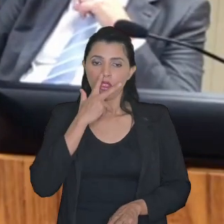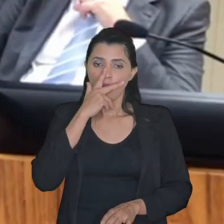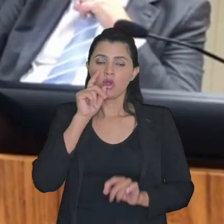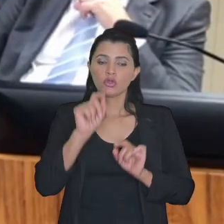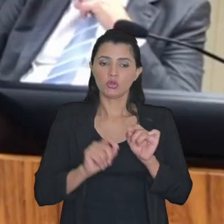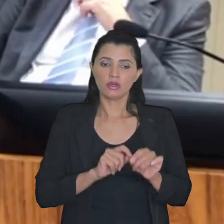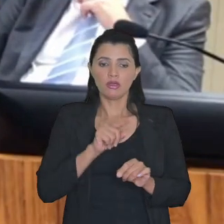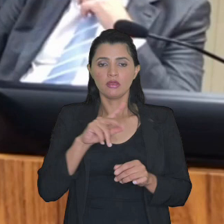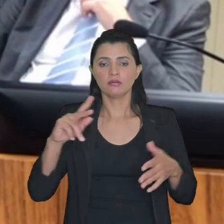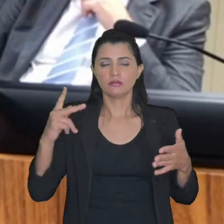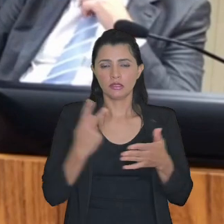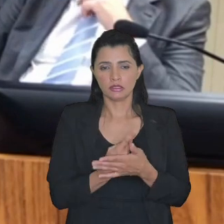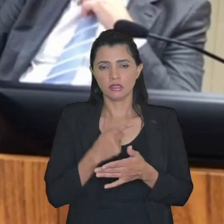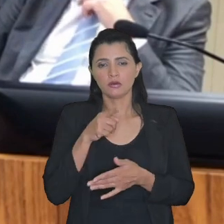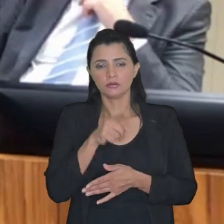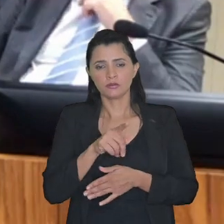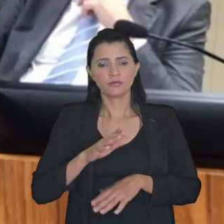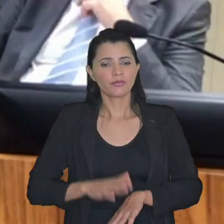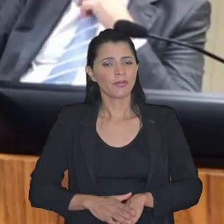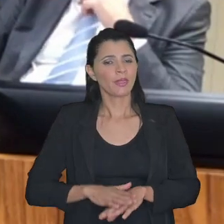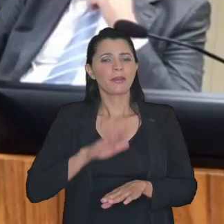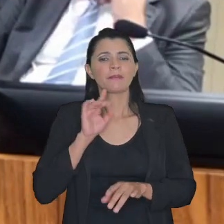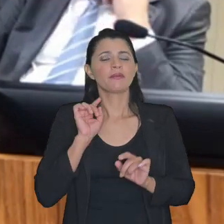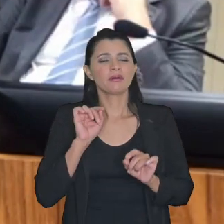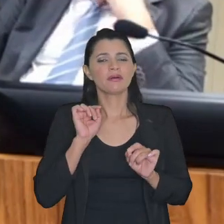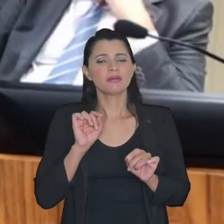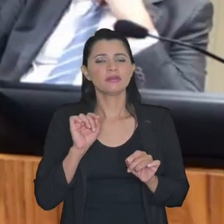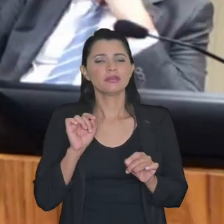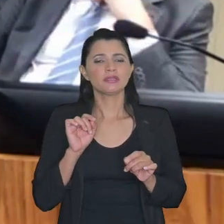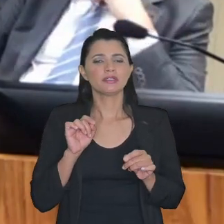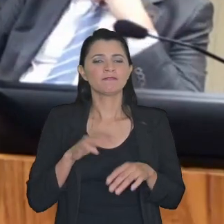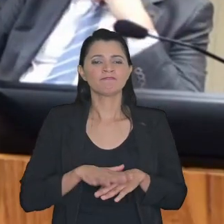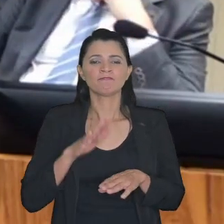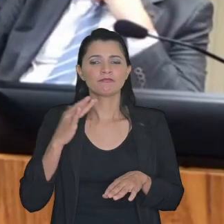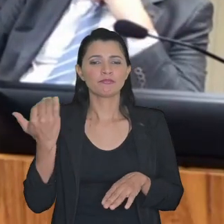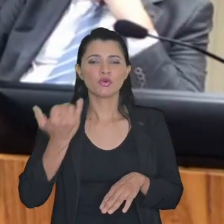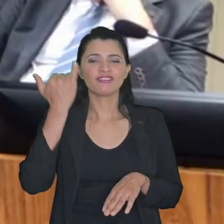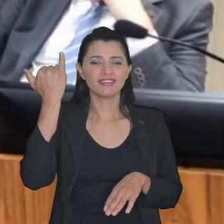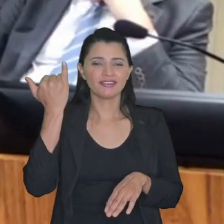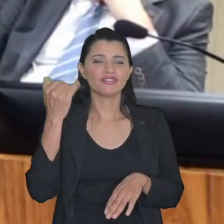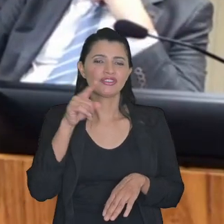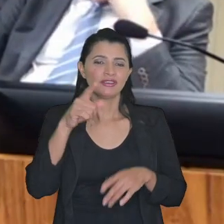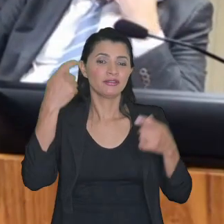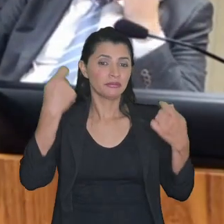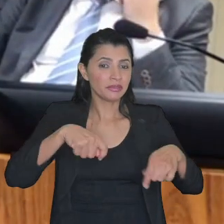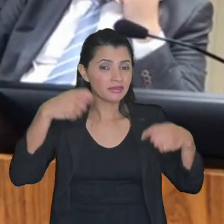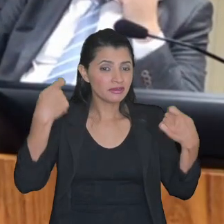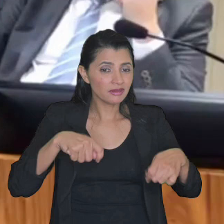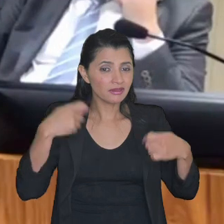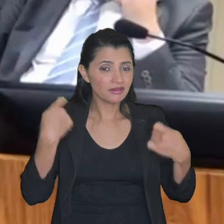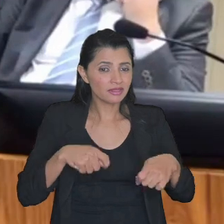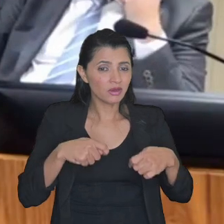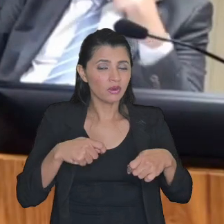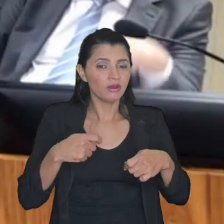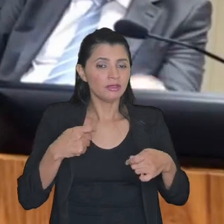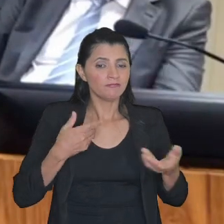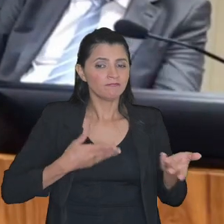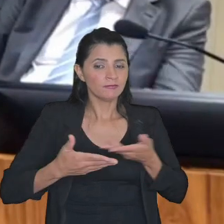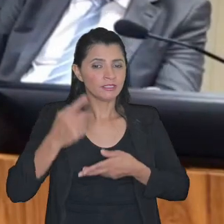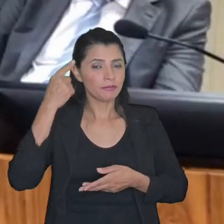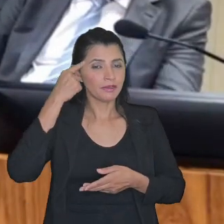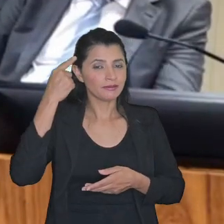acho que as situações mais mais importantes que precisam ser